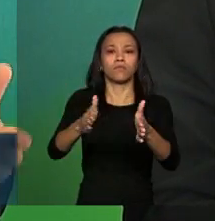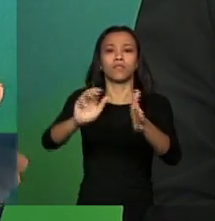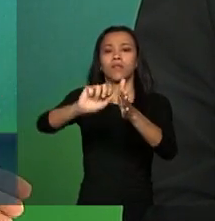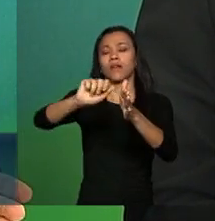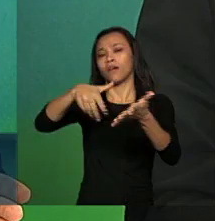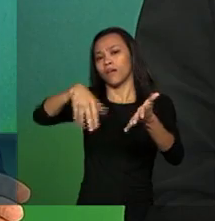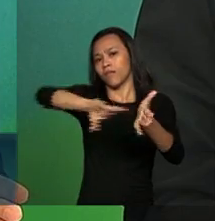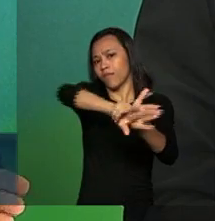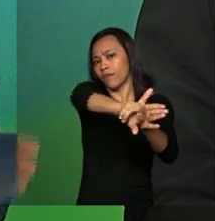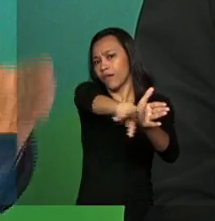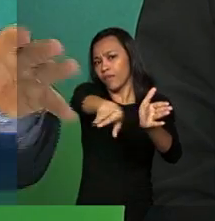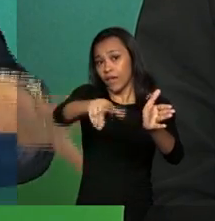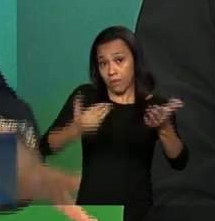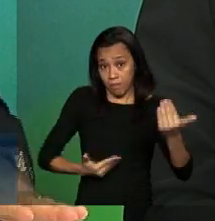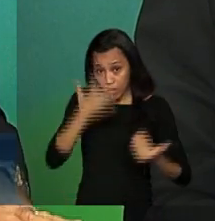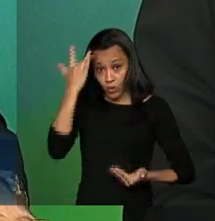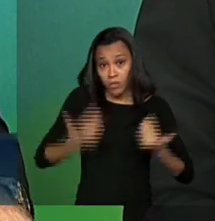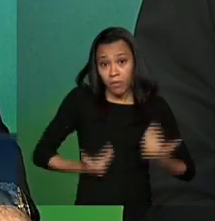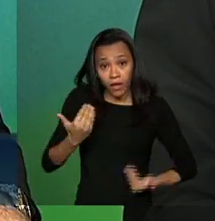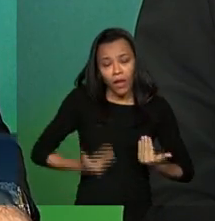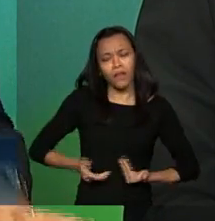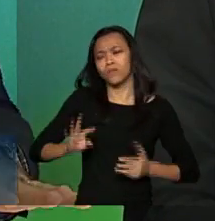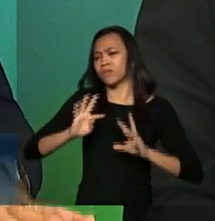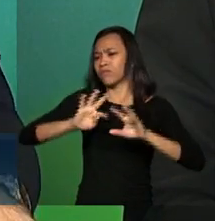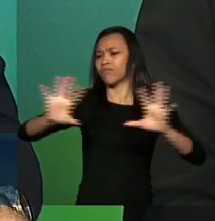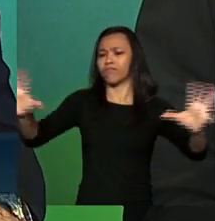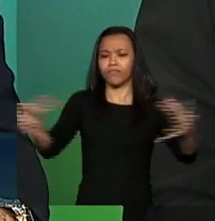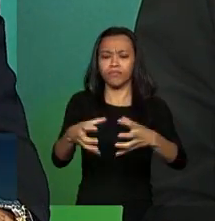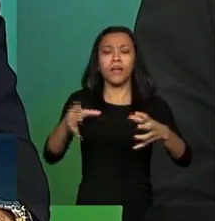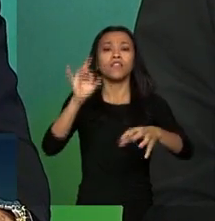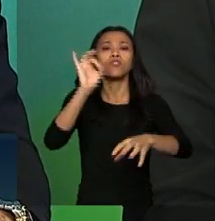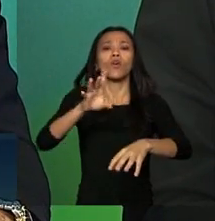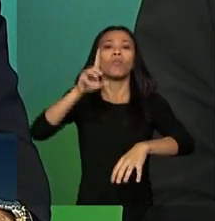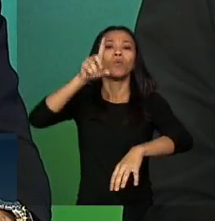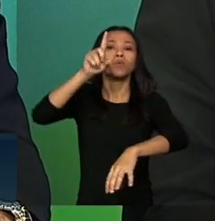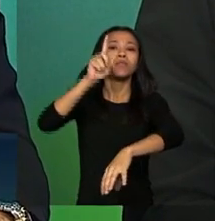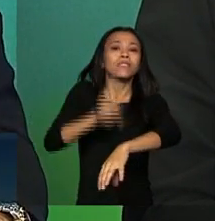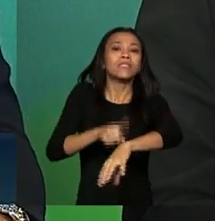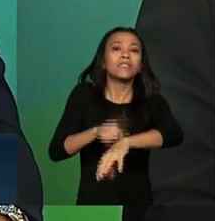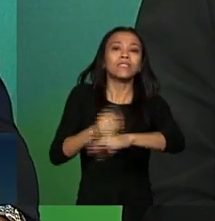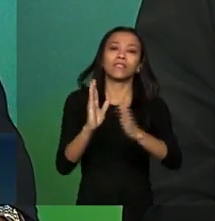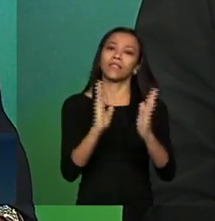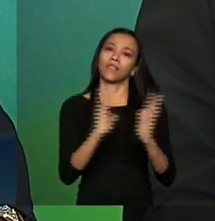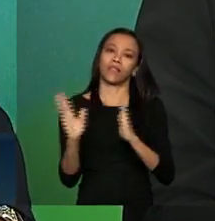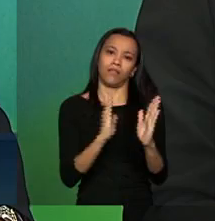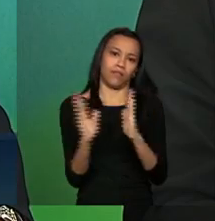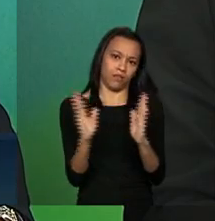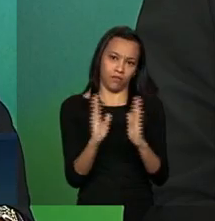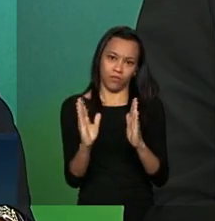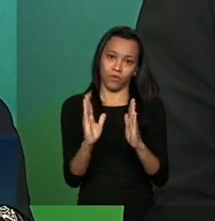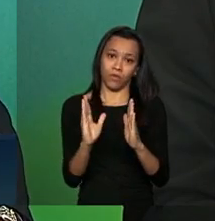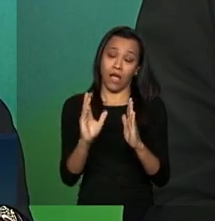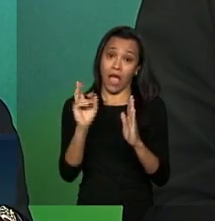e no Congresso Nacional, que esta é uma solução momentânea. A solução definitiva deve ser